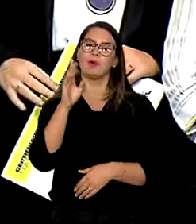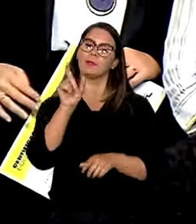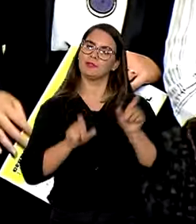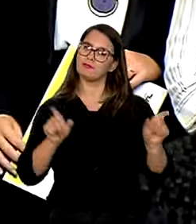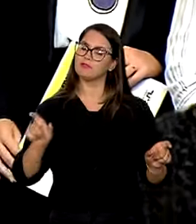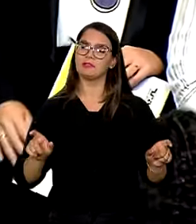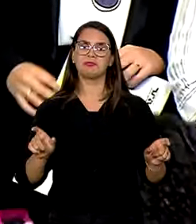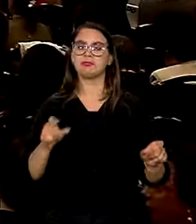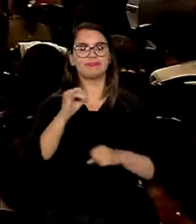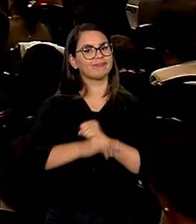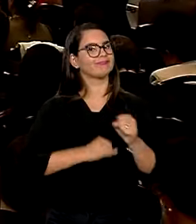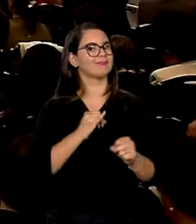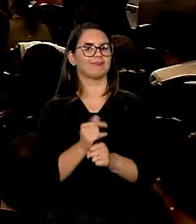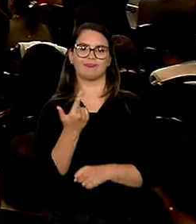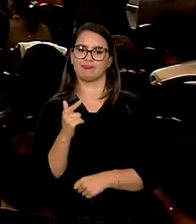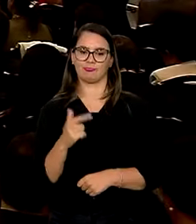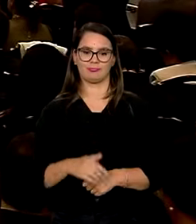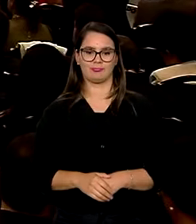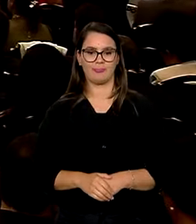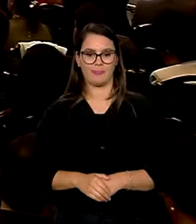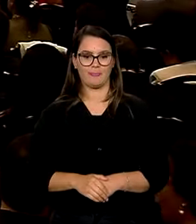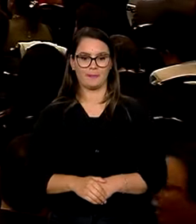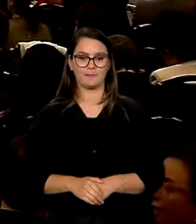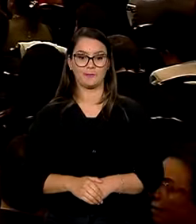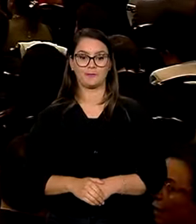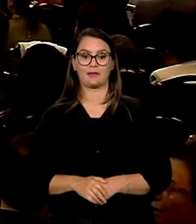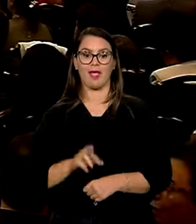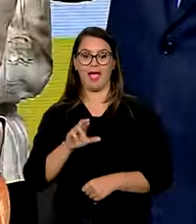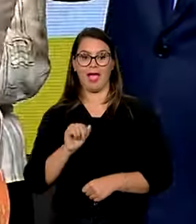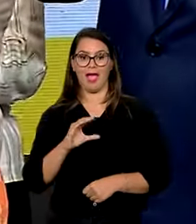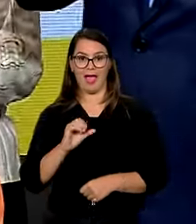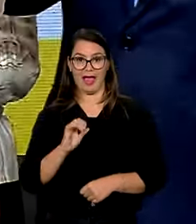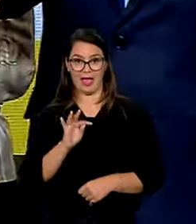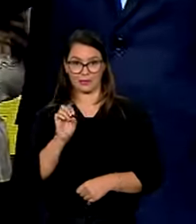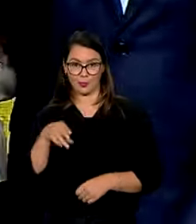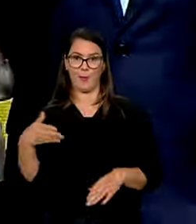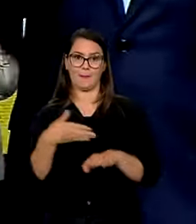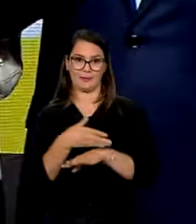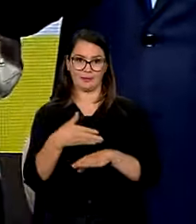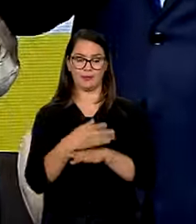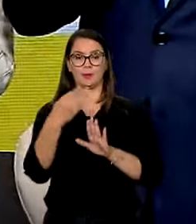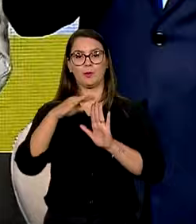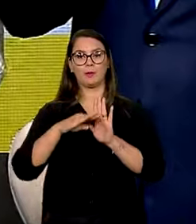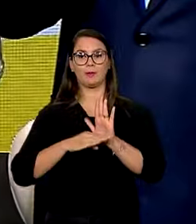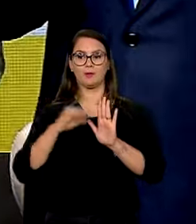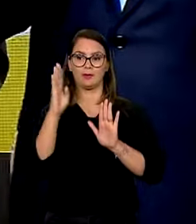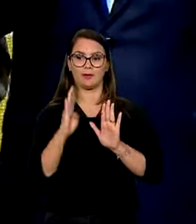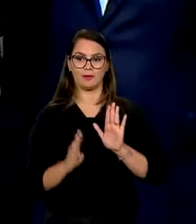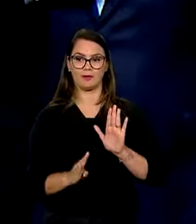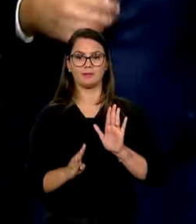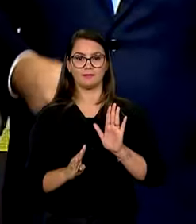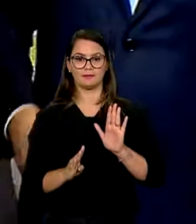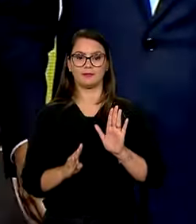pessoas que não têm internet. O Hackathon, como é chamado esse tipo de maratona, fez parte do Programa Nacional de